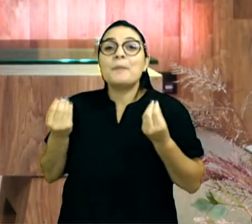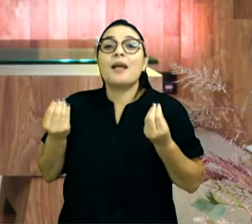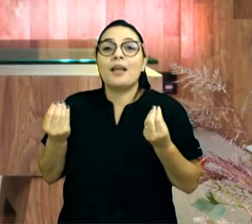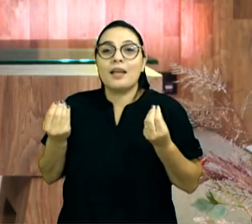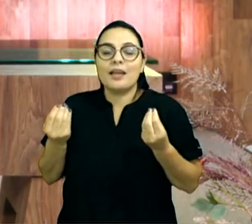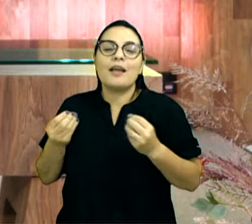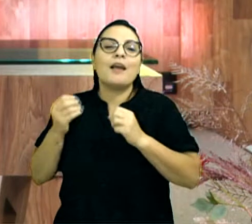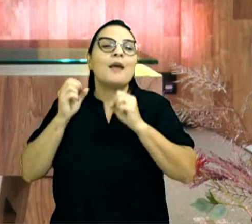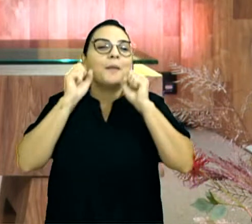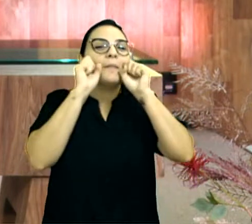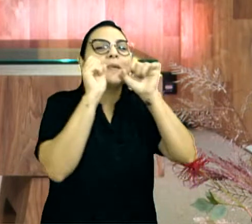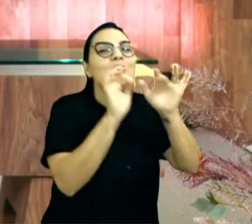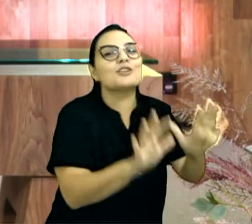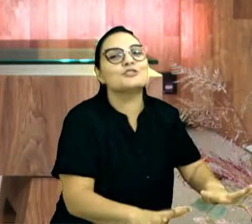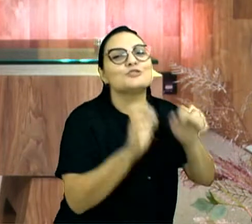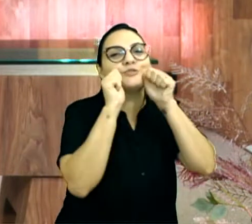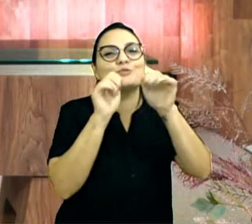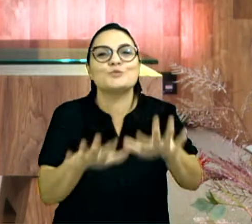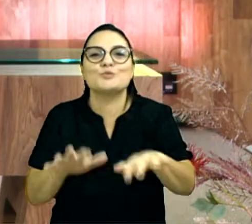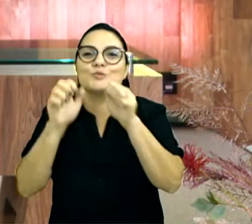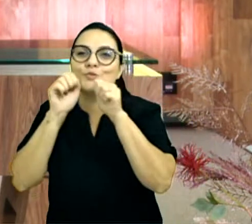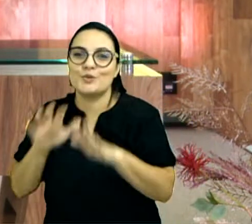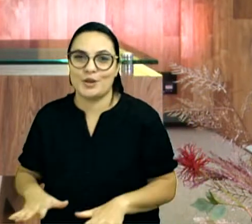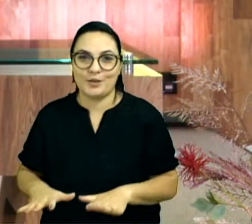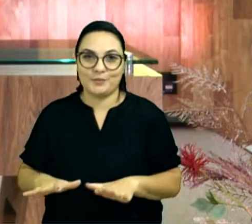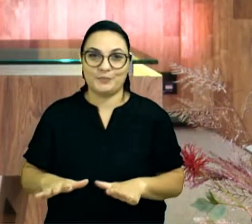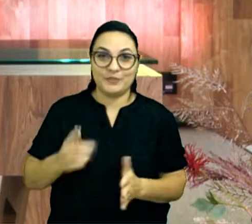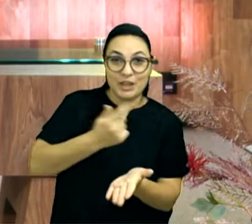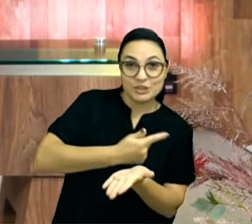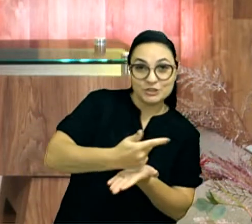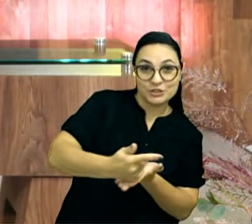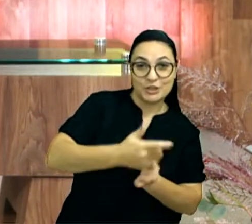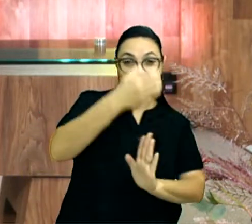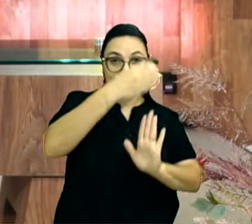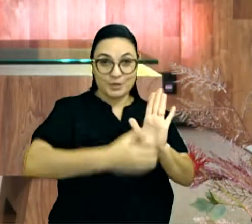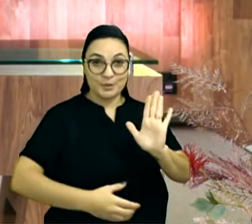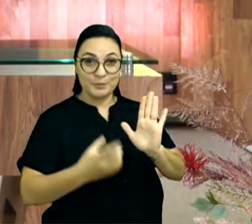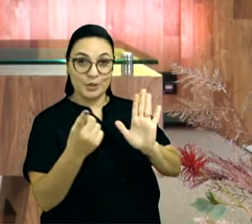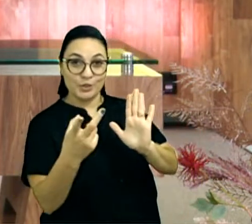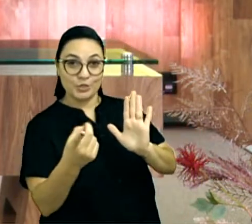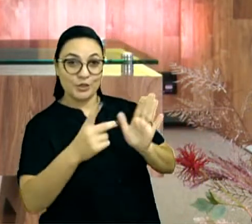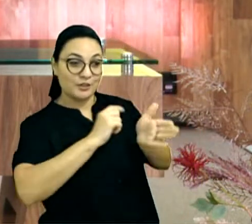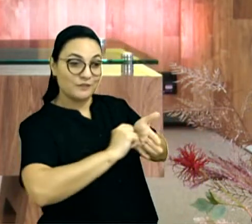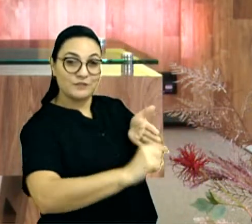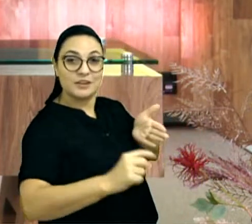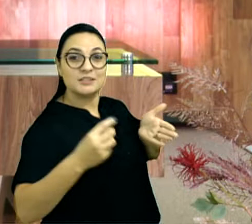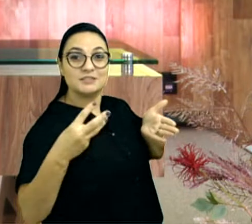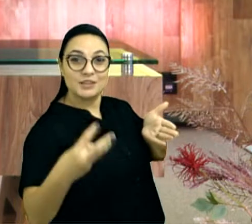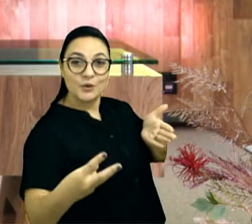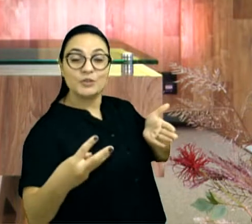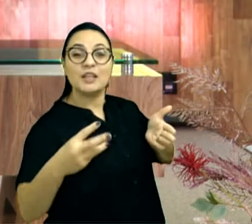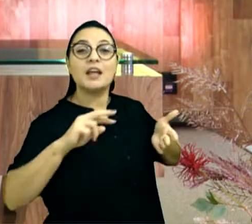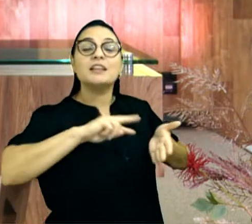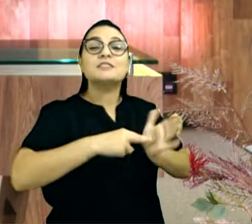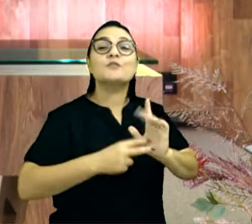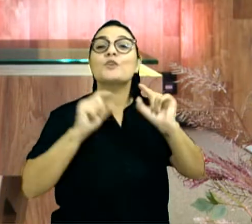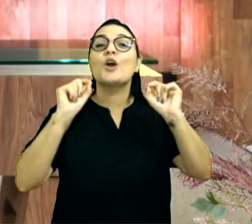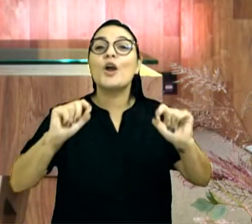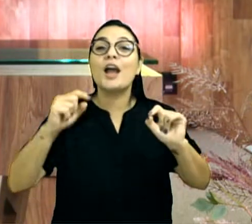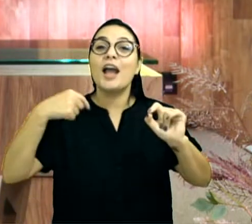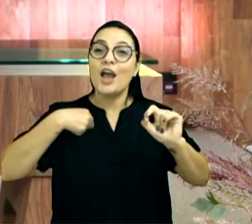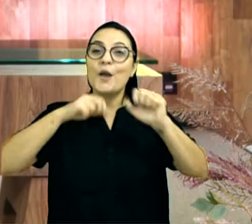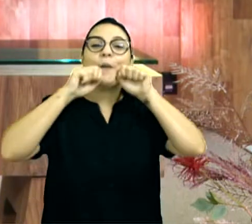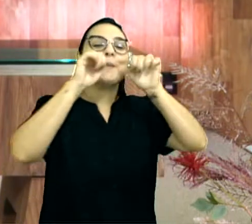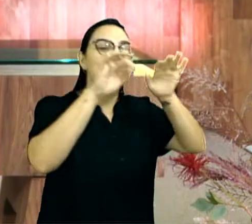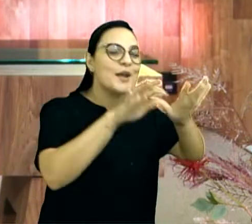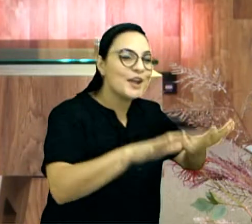Lá em Gênesis, capítulo 12, no versículo 3, é um texto bem conhecido que diz abençoarei os que te abençoarem.